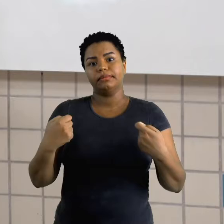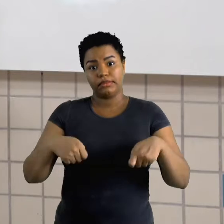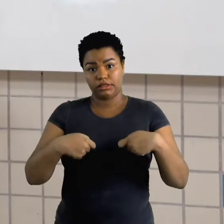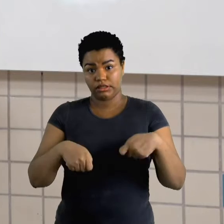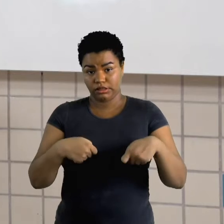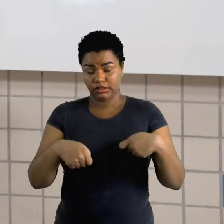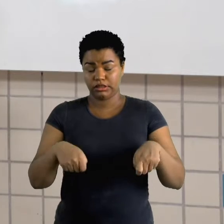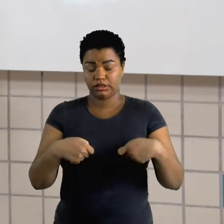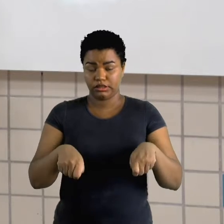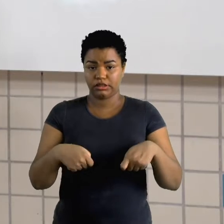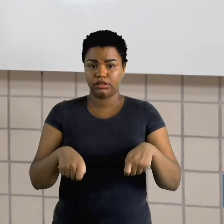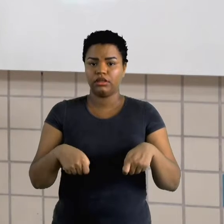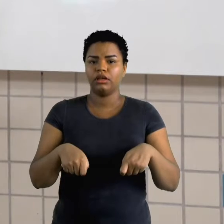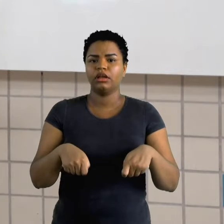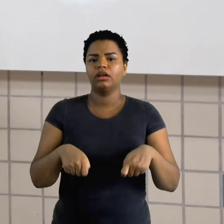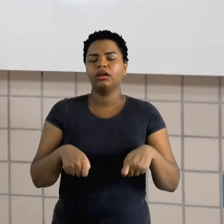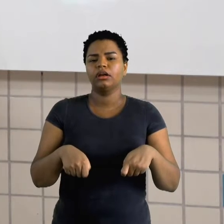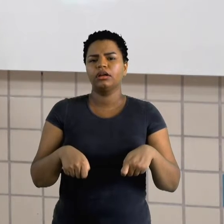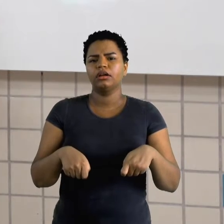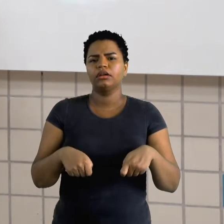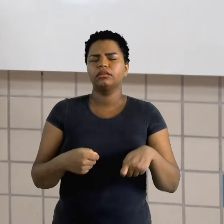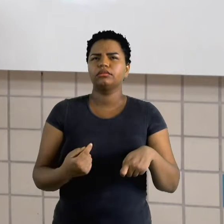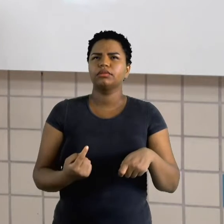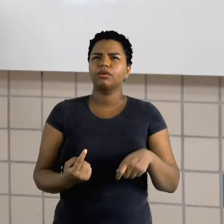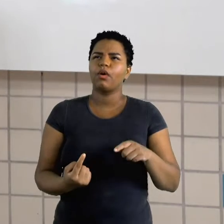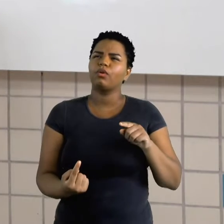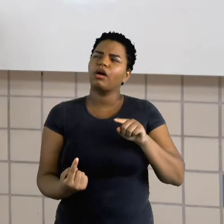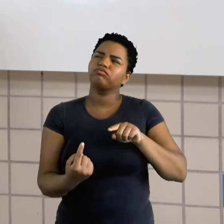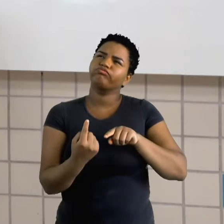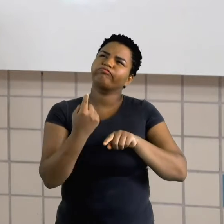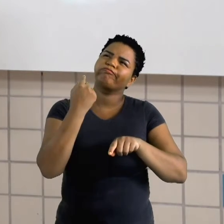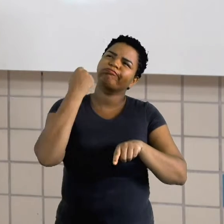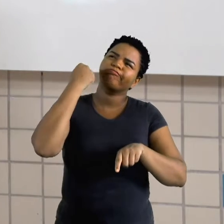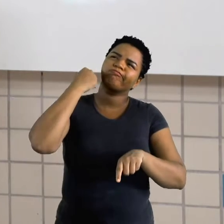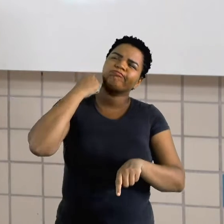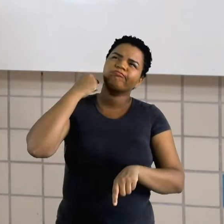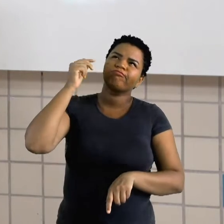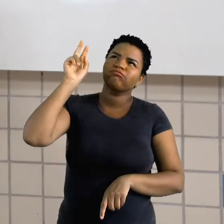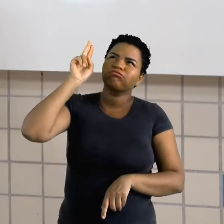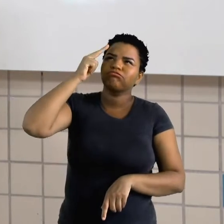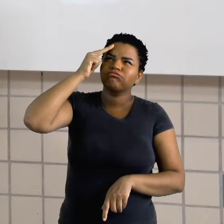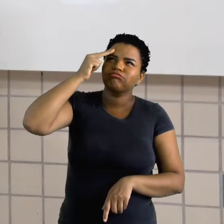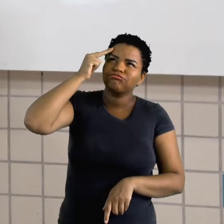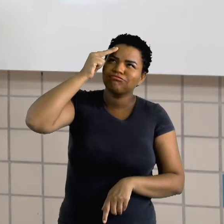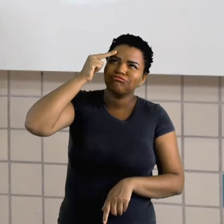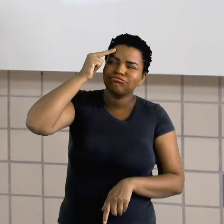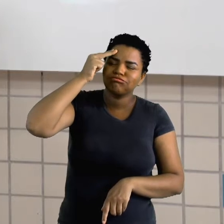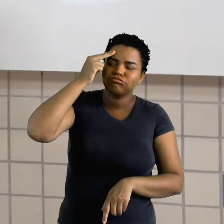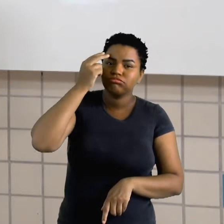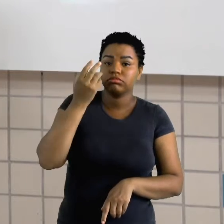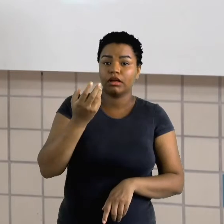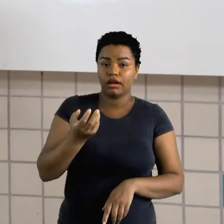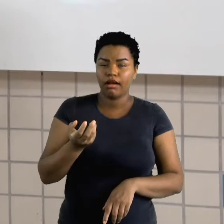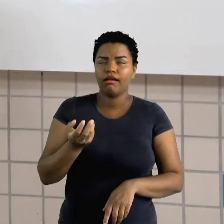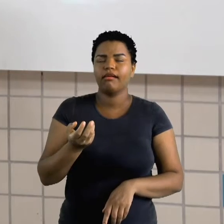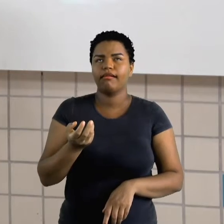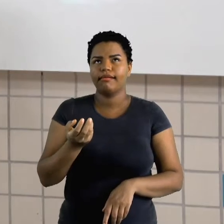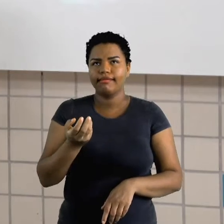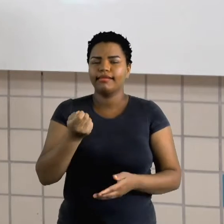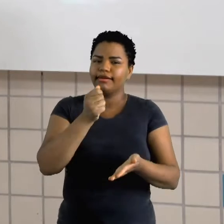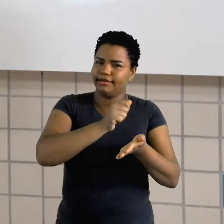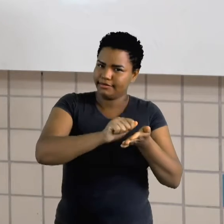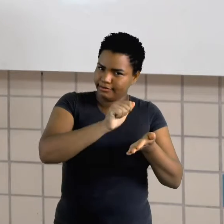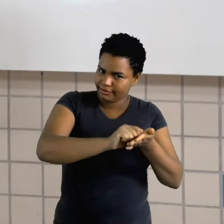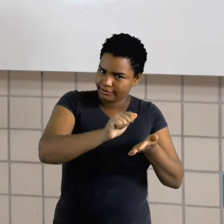precisa ir lá no fundo, ter boas lembranças. Então, colocar no